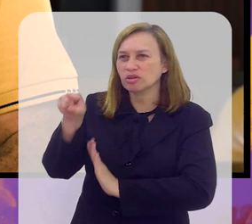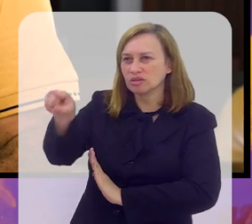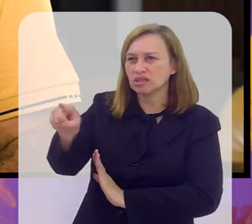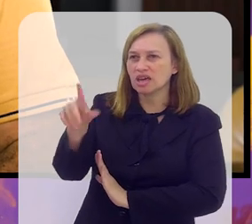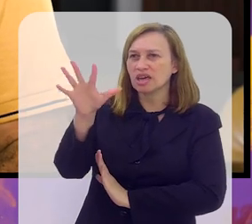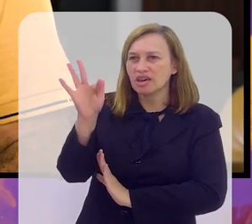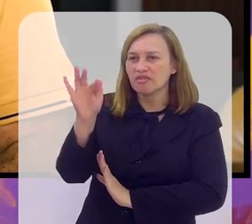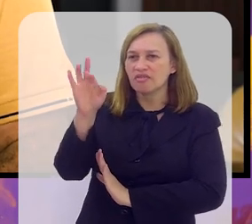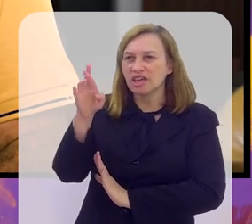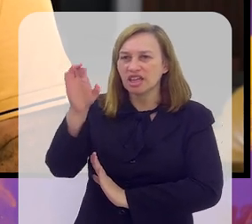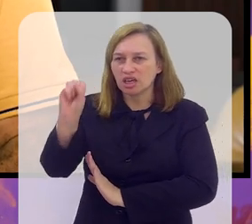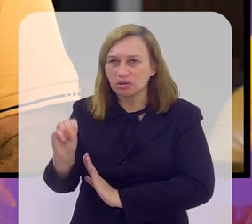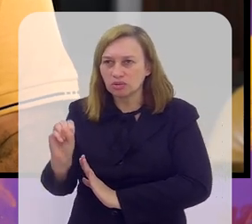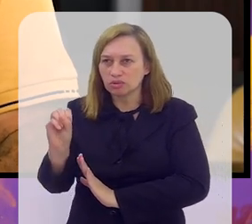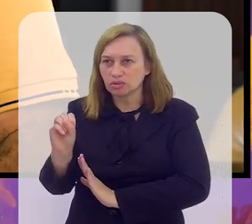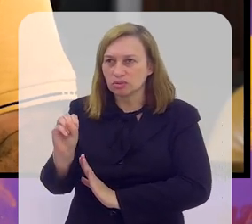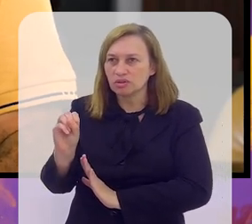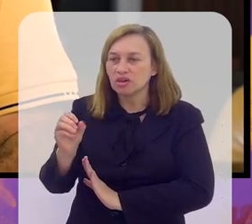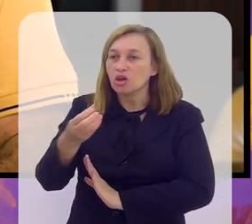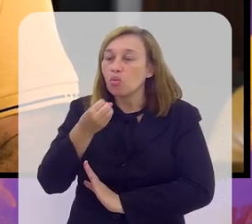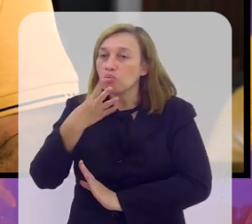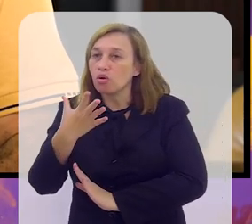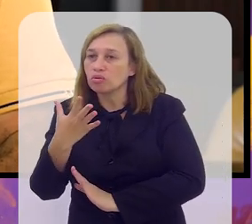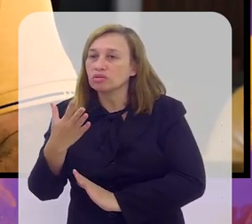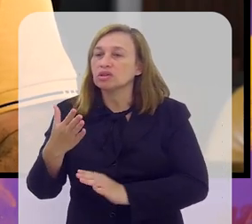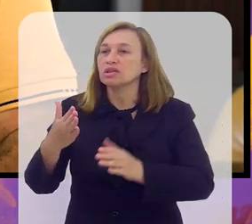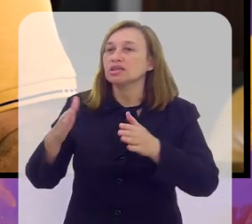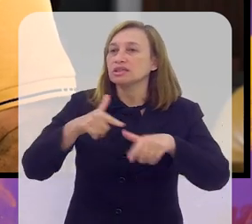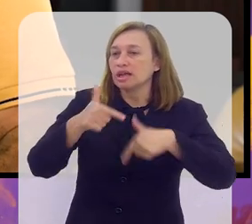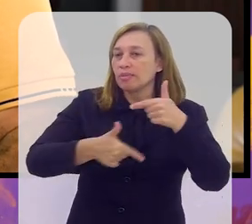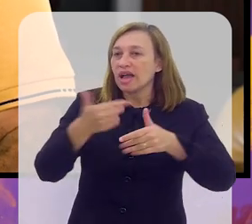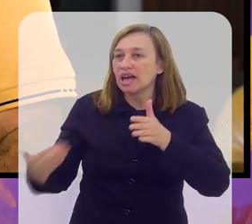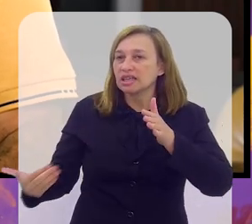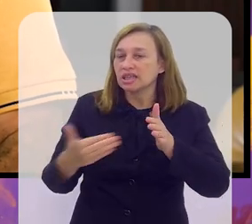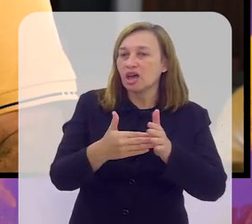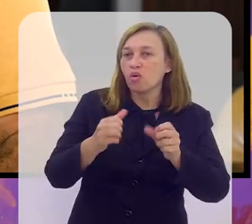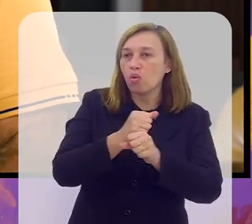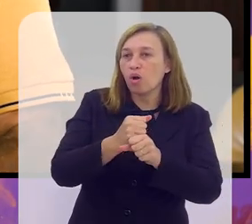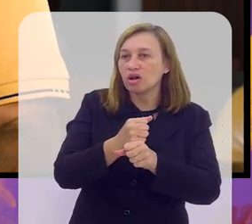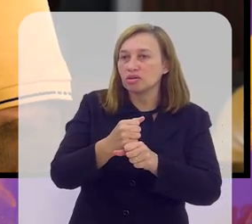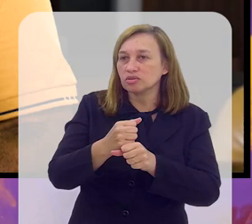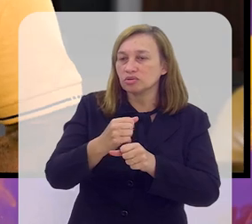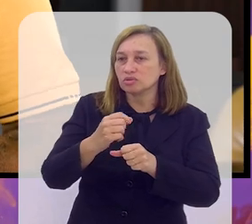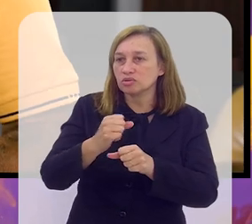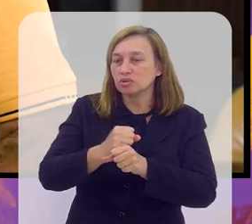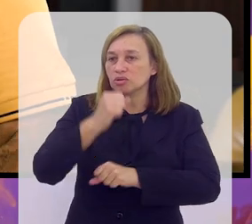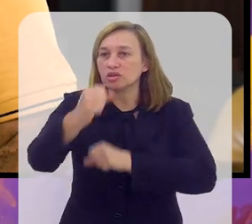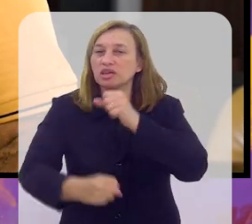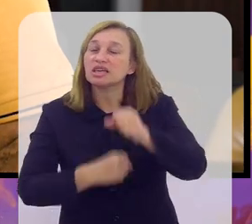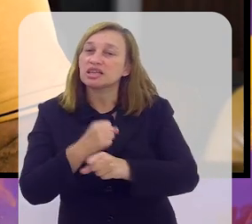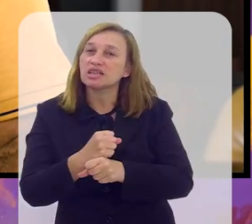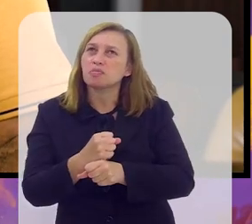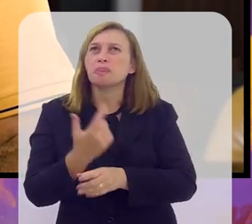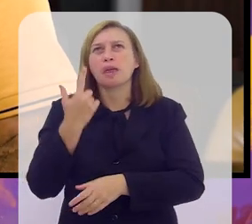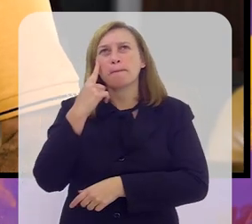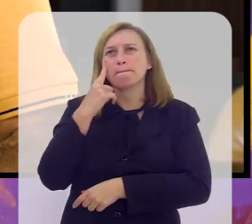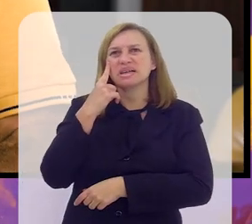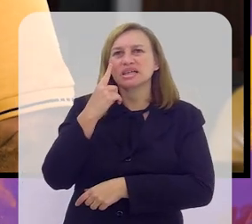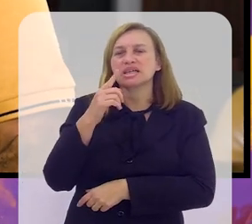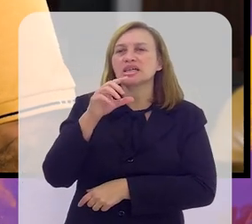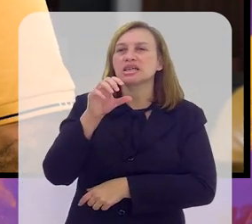fazendo um bom trabalho até o ano que vem. Será mesmo que o Ancelotti vai vir aqui para a seleção?